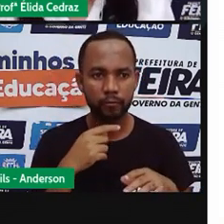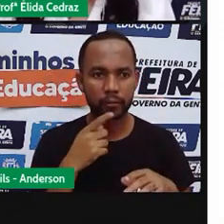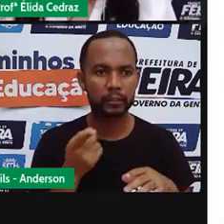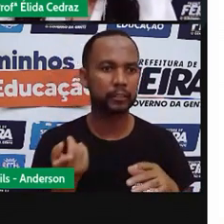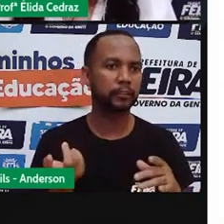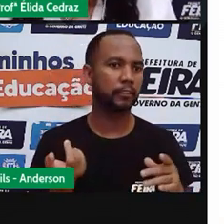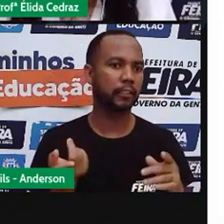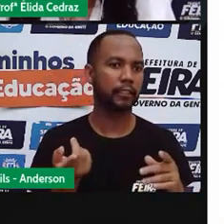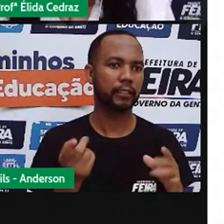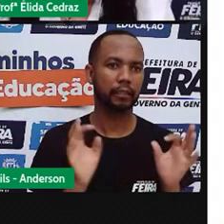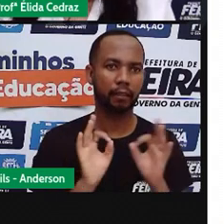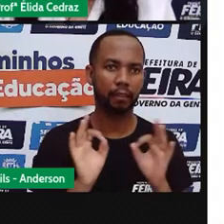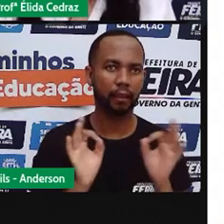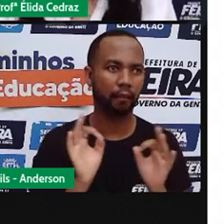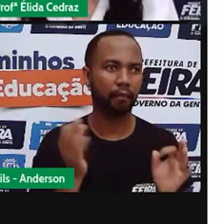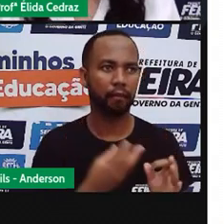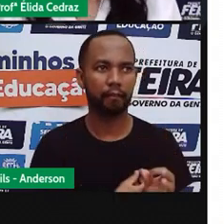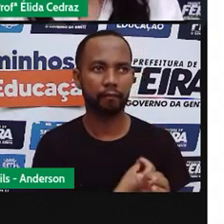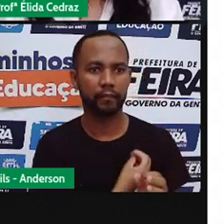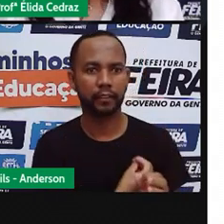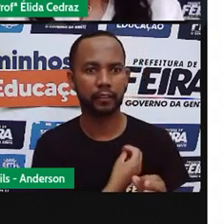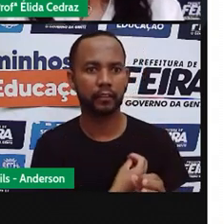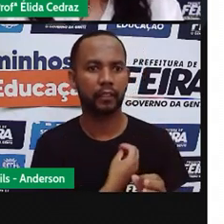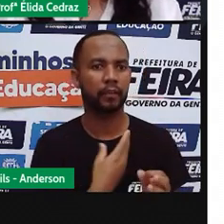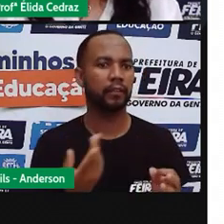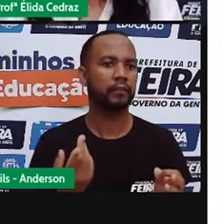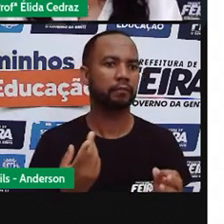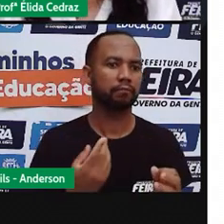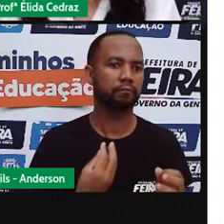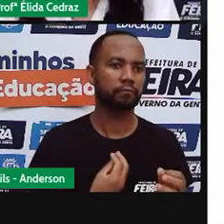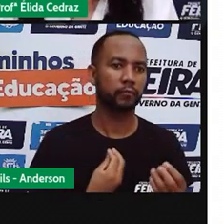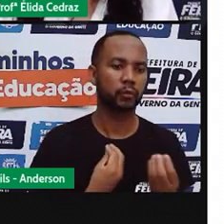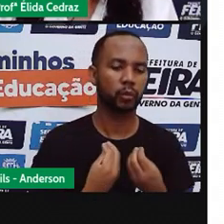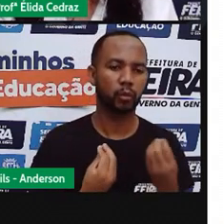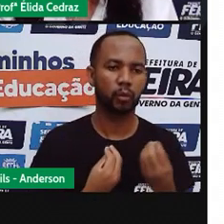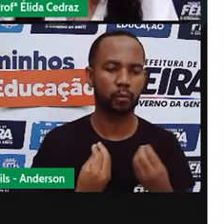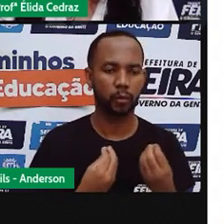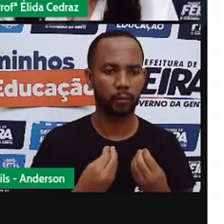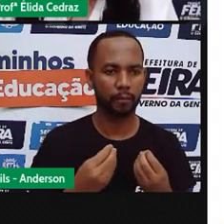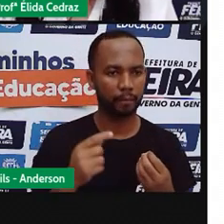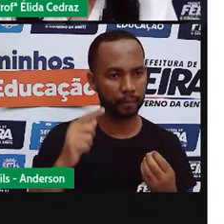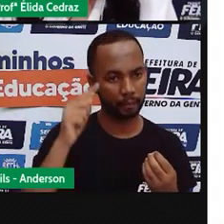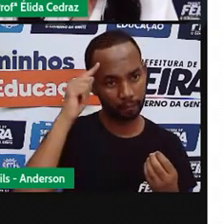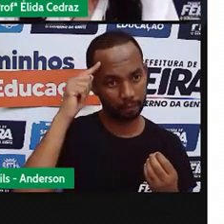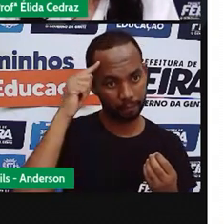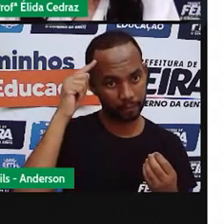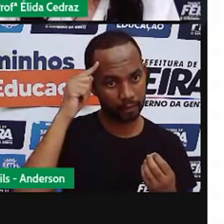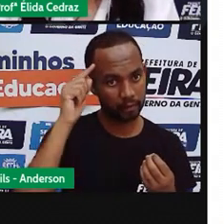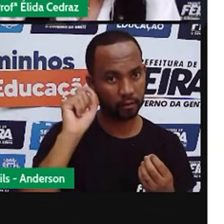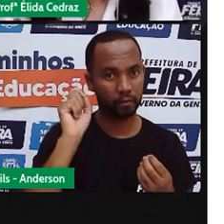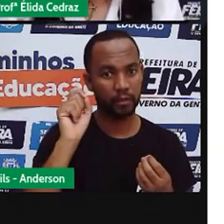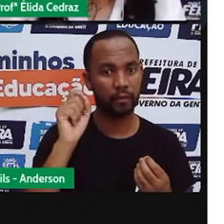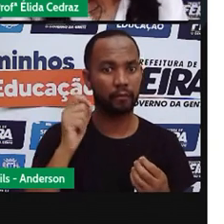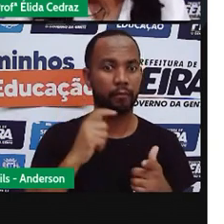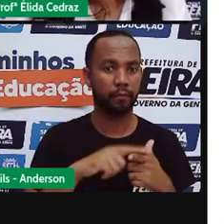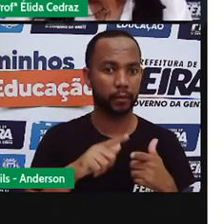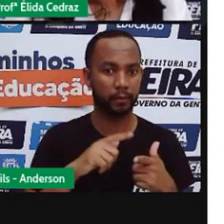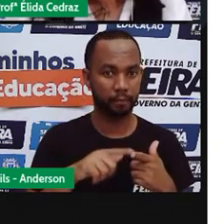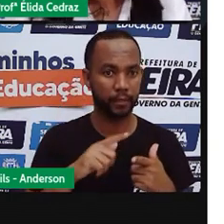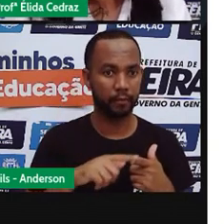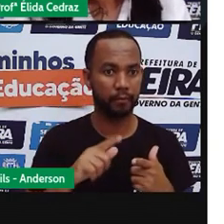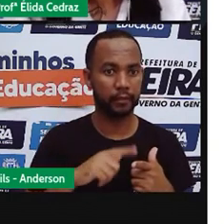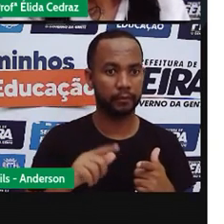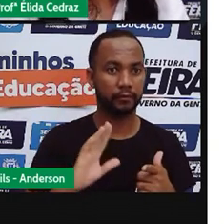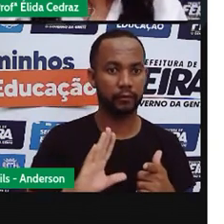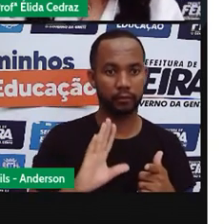dados, na sua vida, na sua rotina e pensar que as estatísticas de vítimas